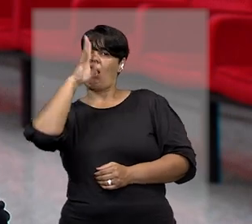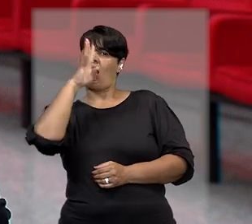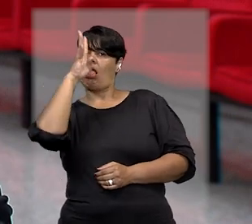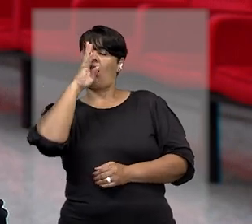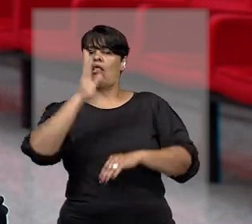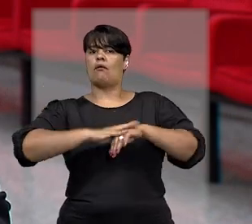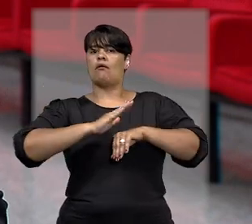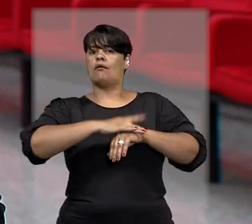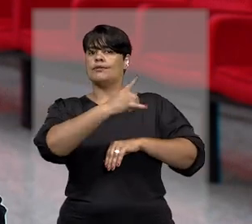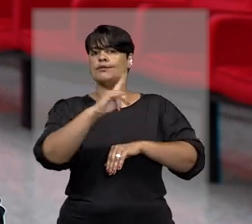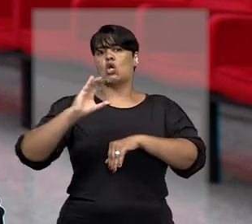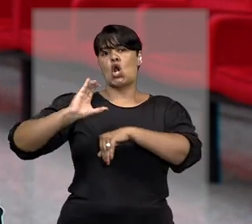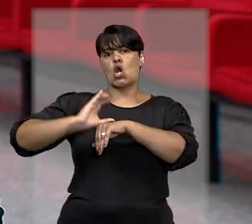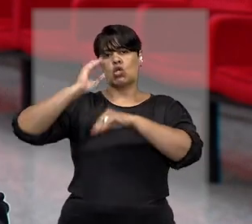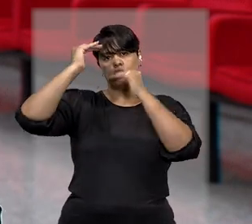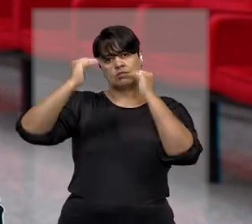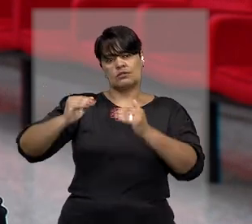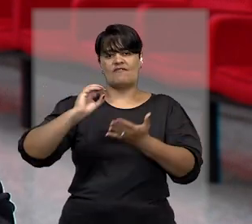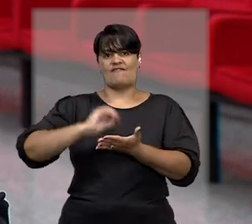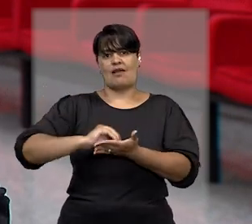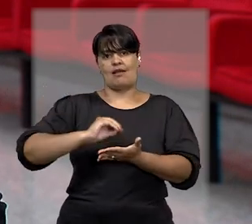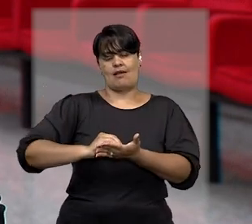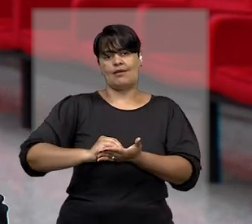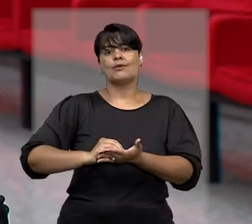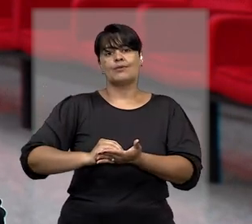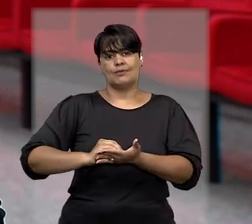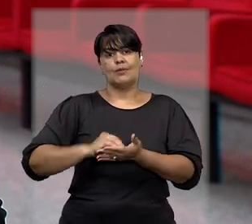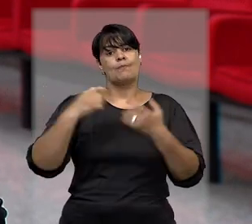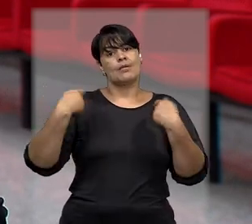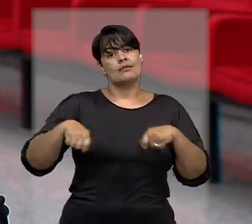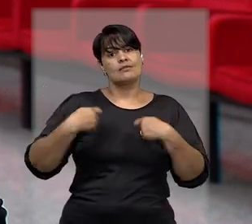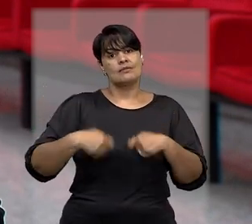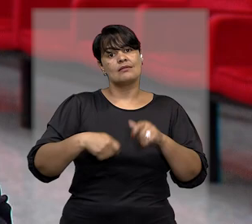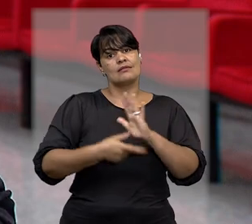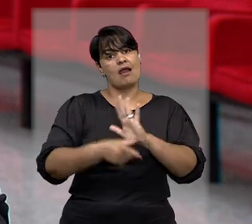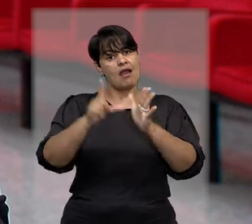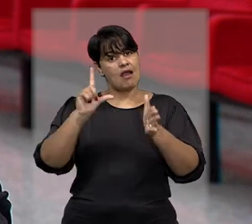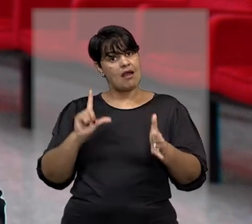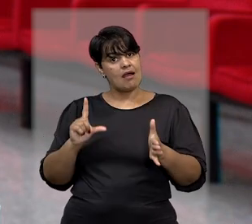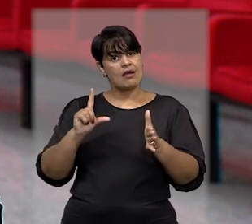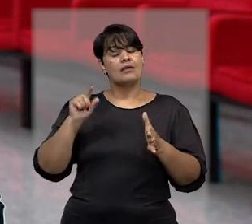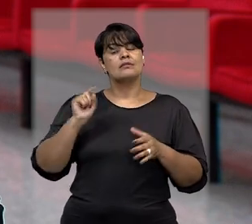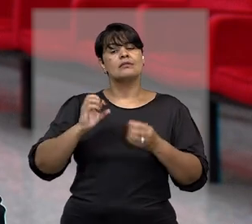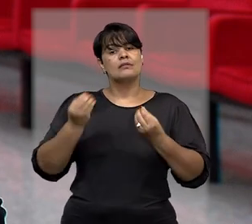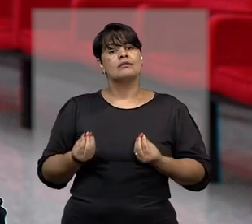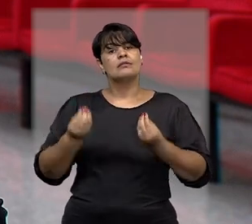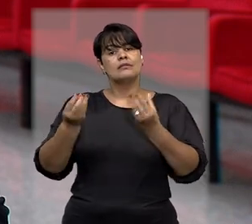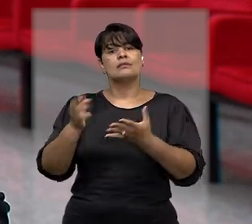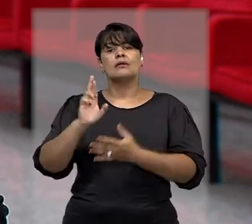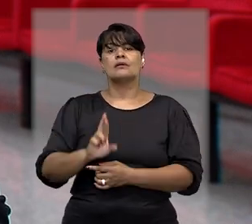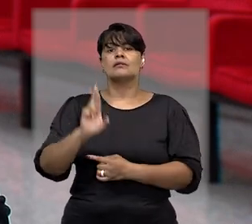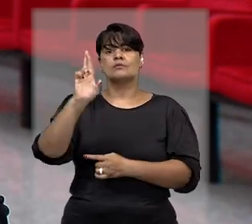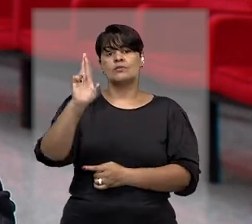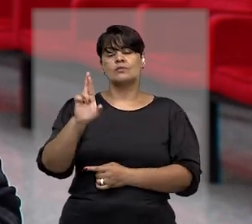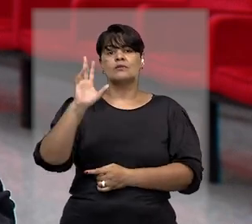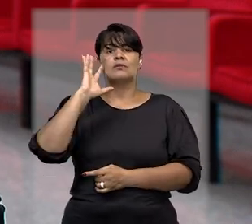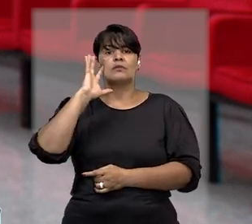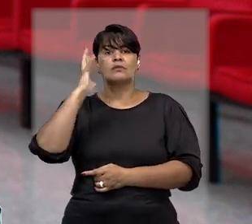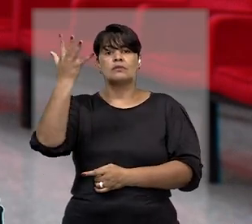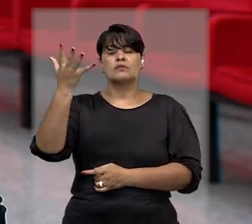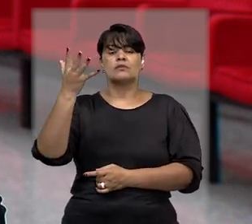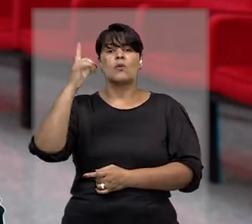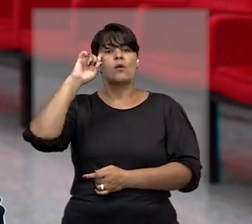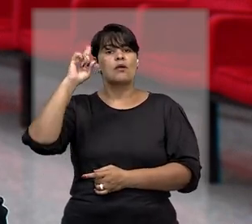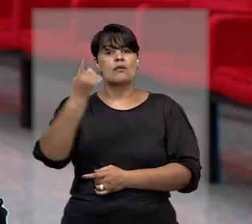competência constitucional do STJ, ao qual caberia conceder ex-equator a decisão que determinou a